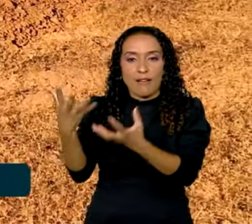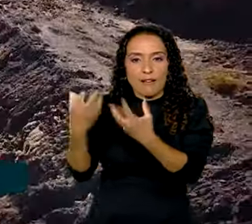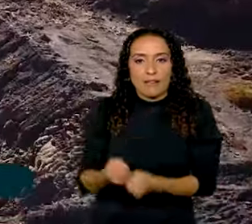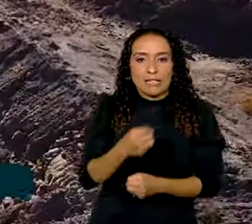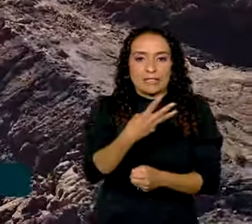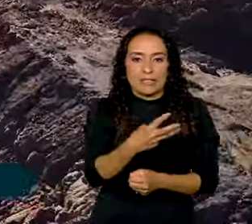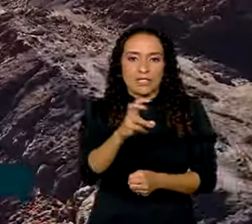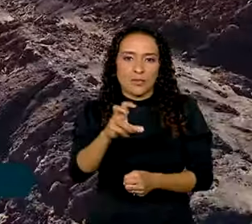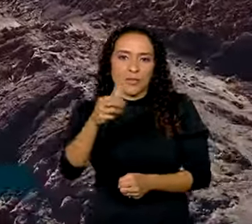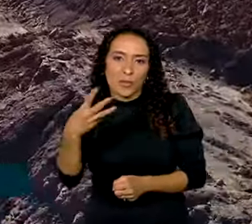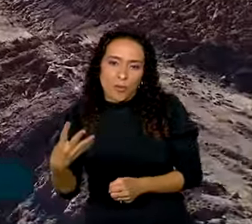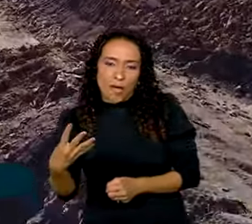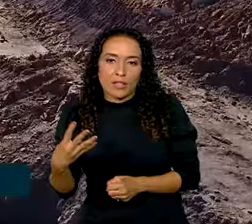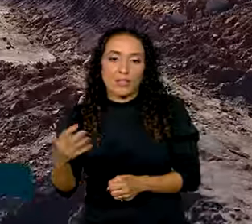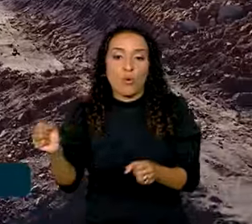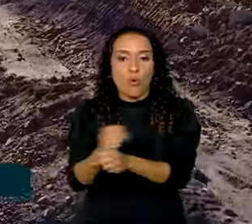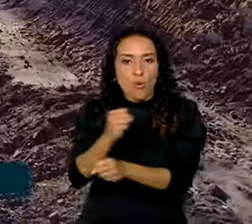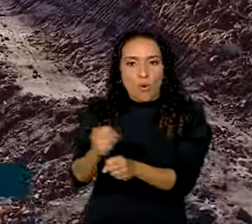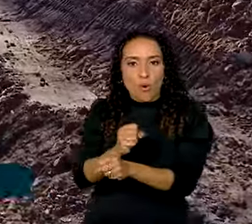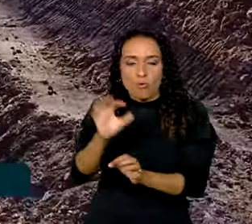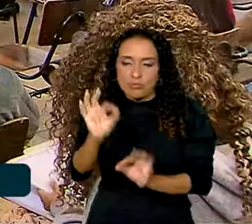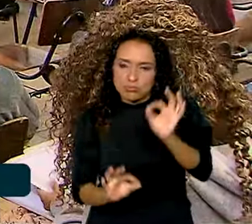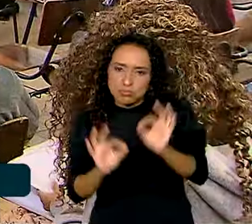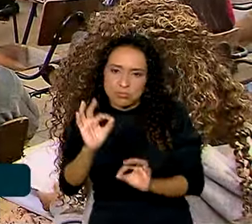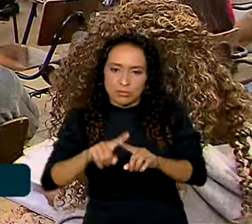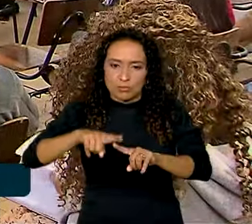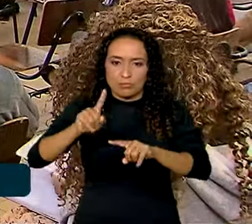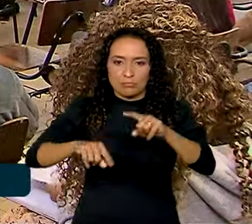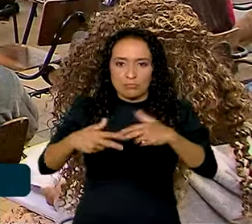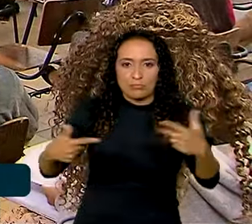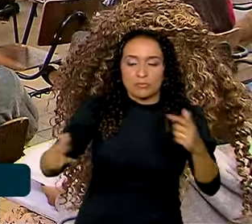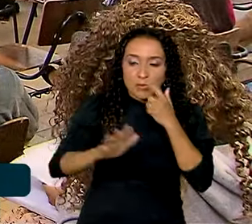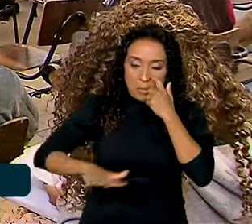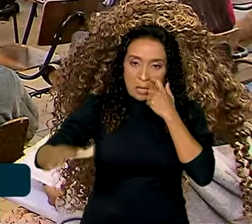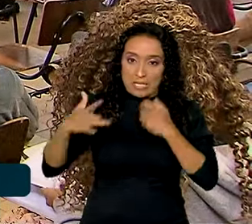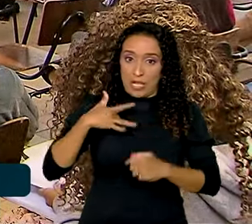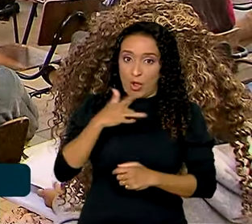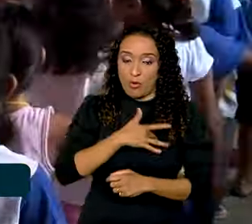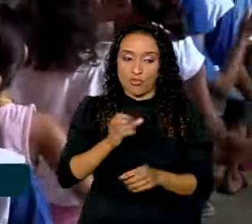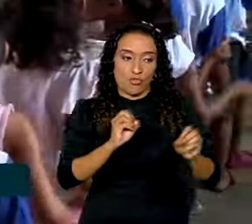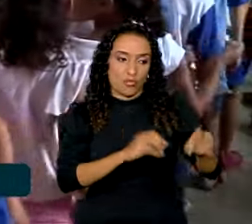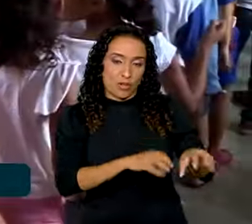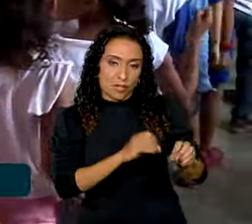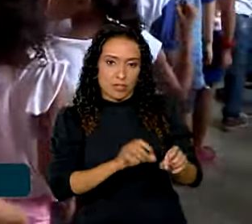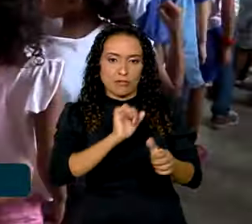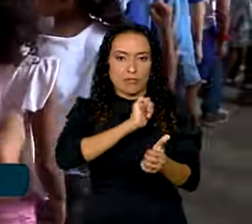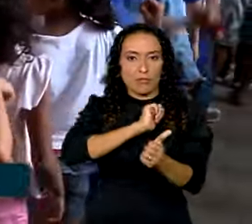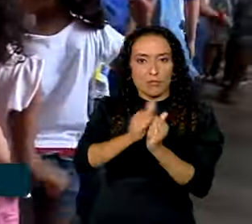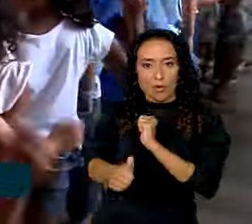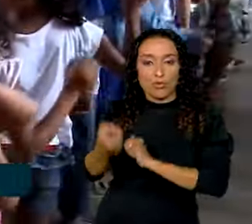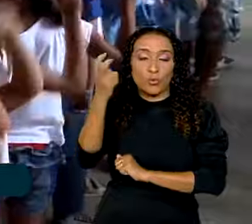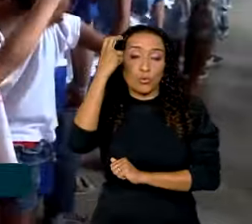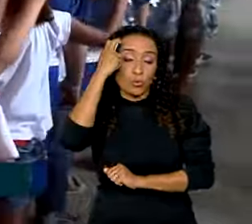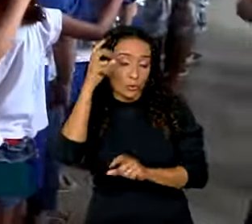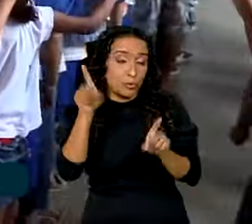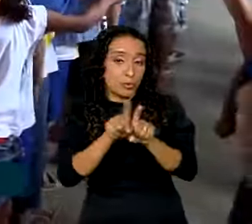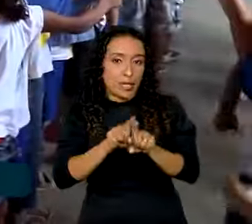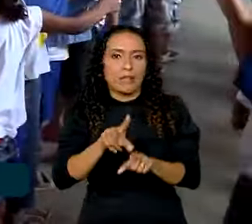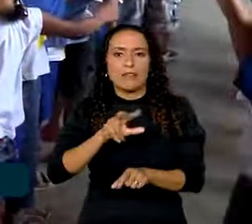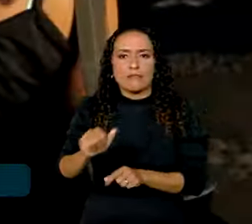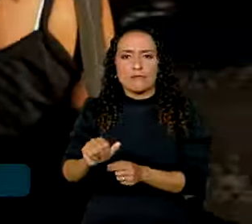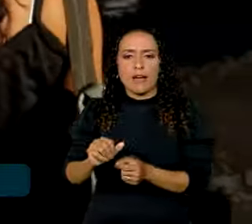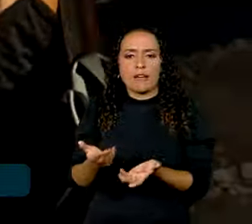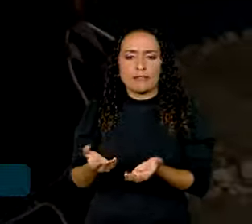354 obras e equipamentos nas áreas da saúde, educação, esporte e cultura, que vão